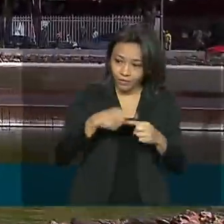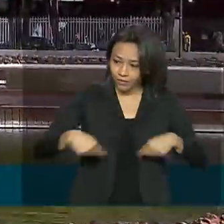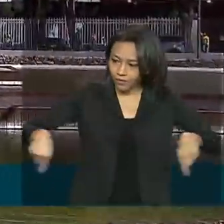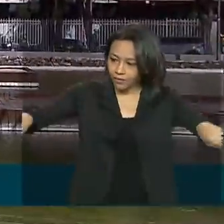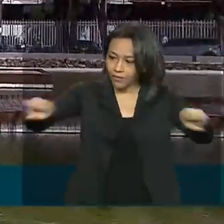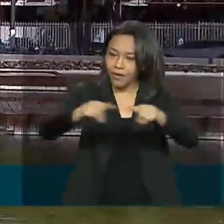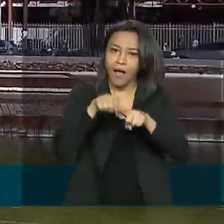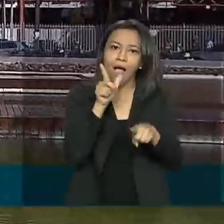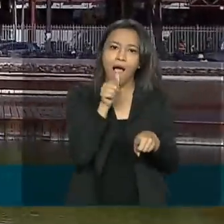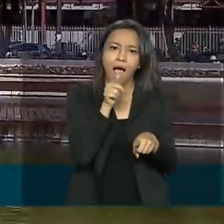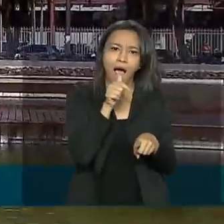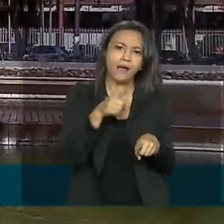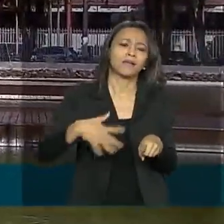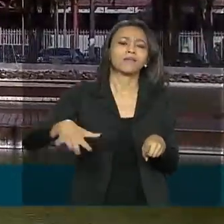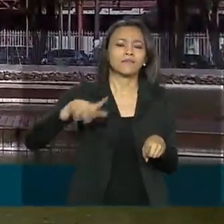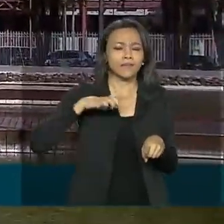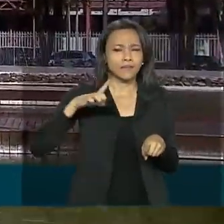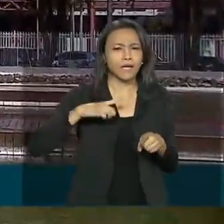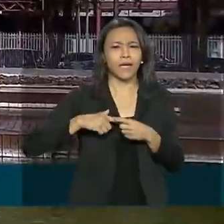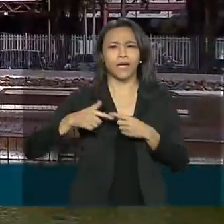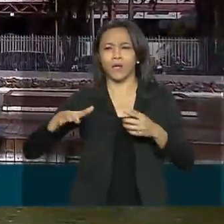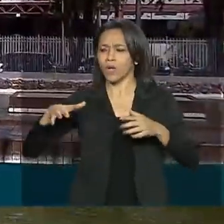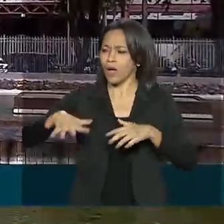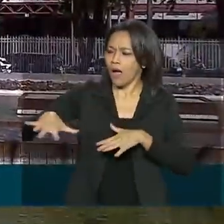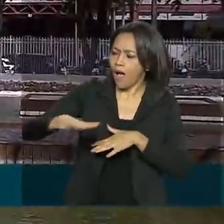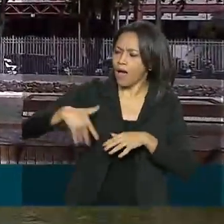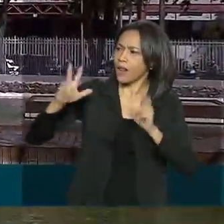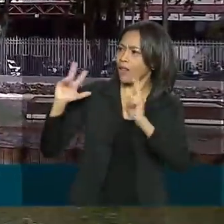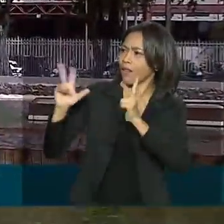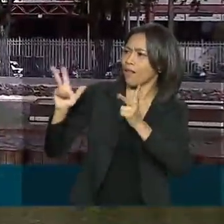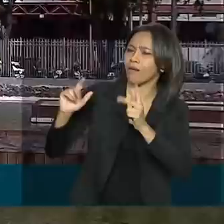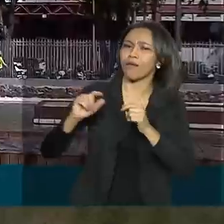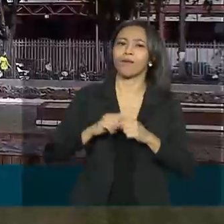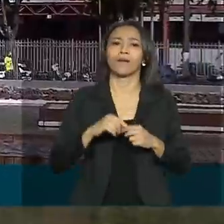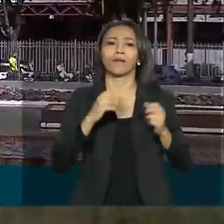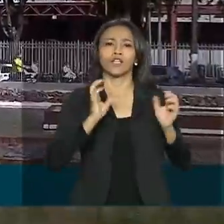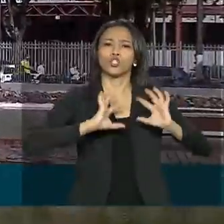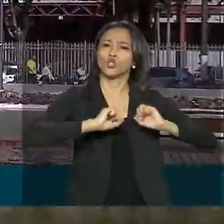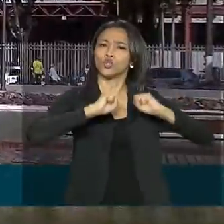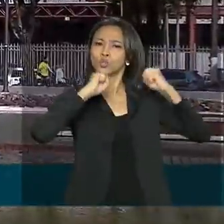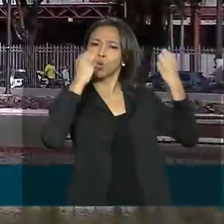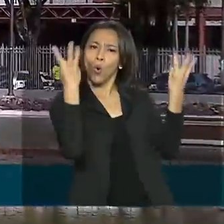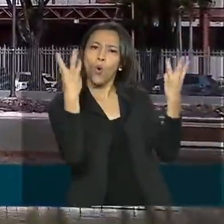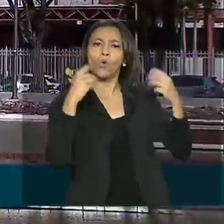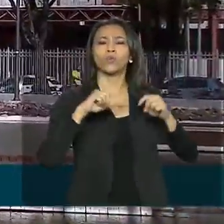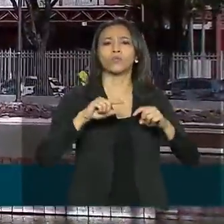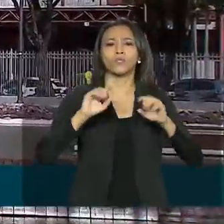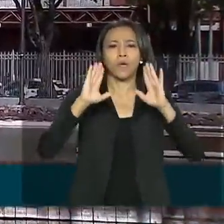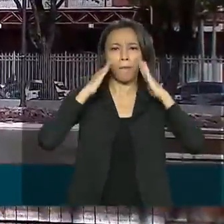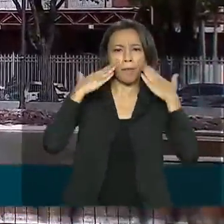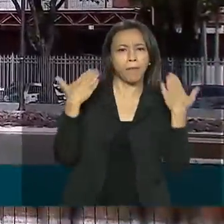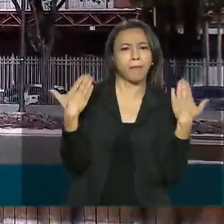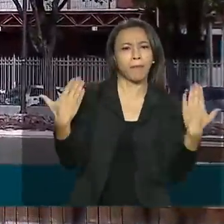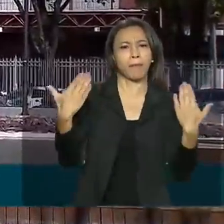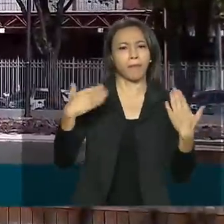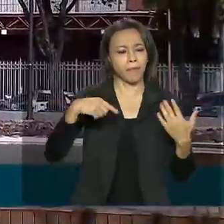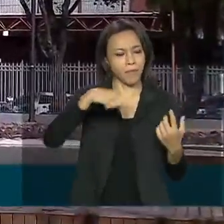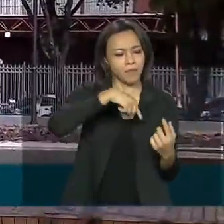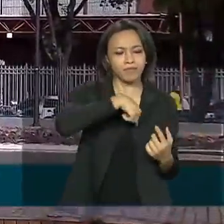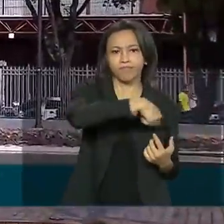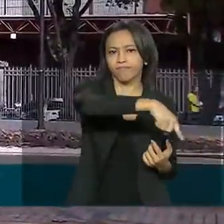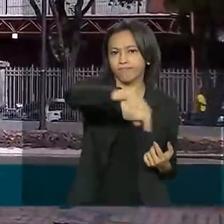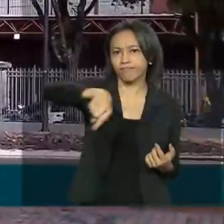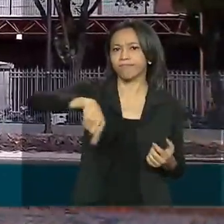o parque também conta com várias estruturas de lazer, como quiosques, áreas para shows e para exposições. Esse projeto